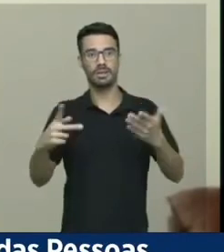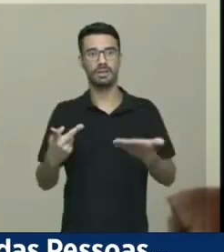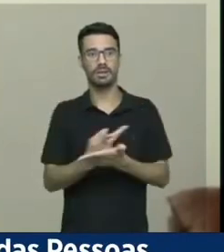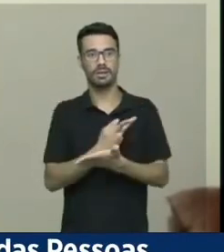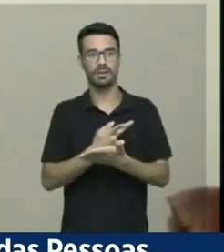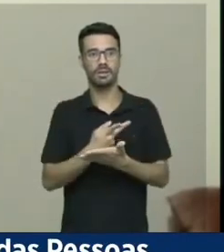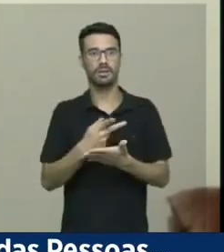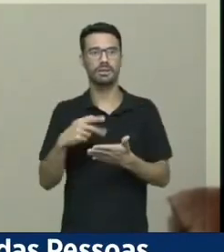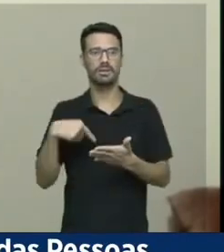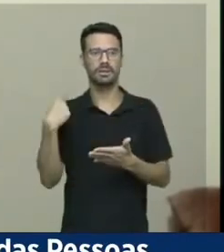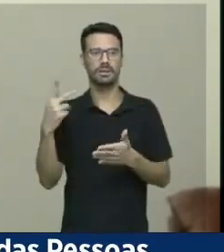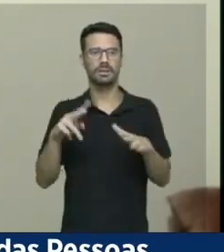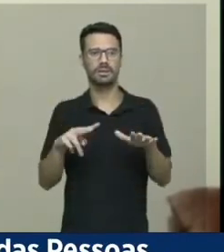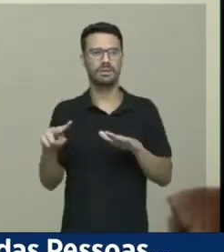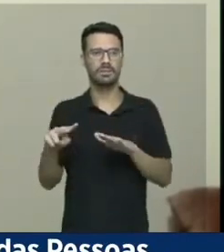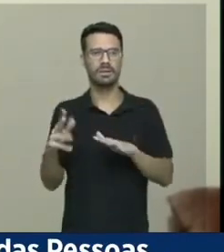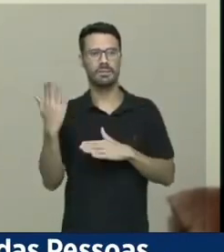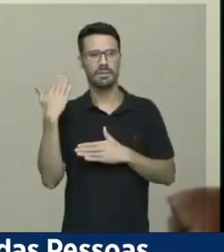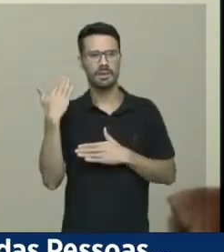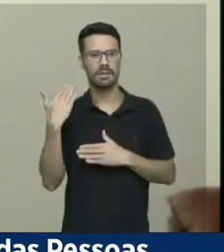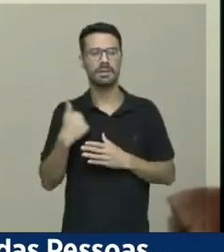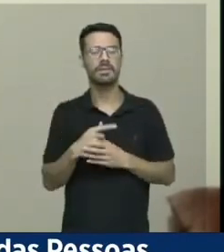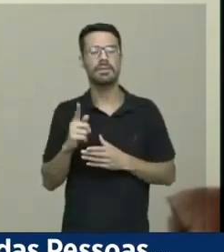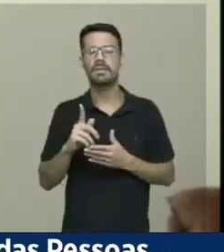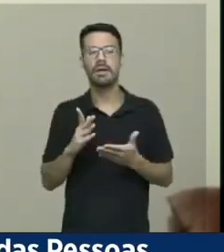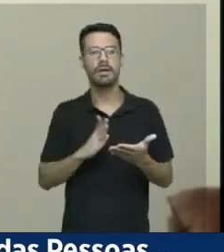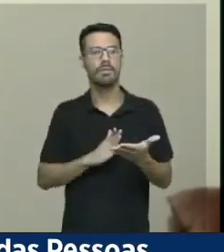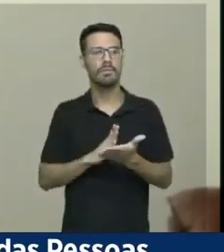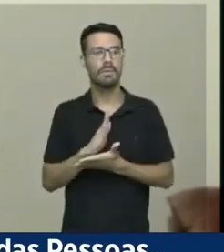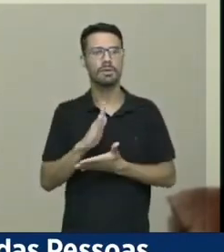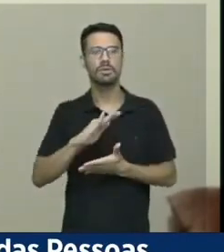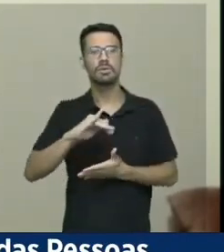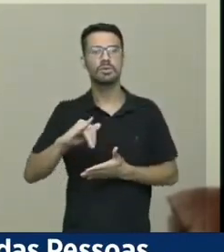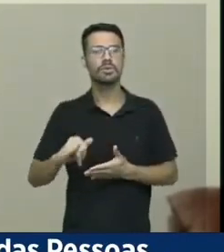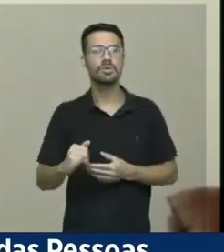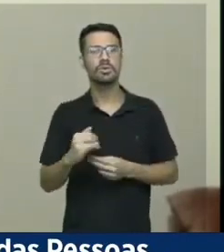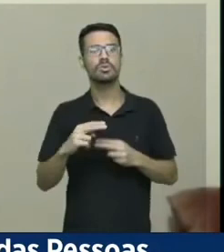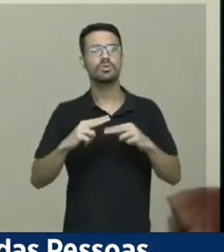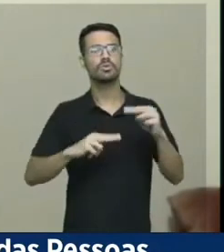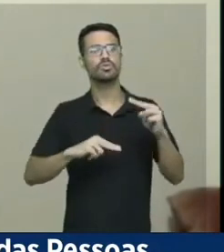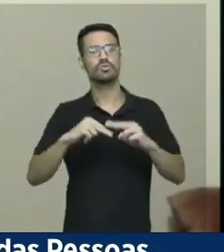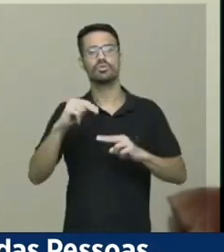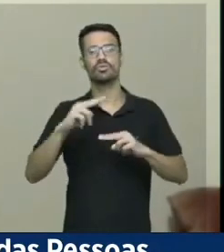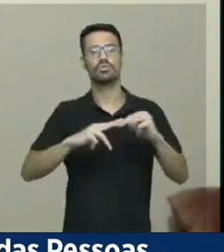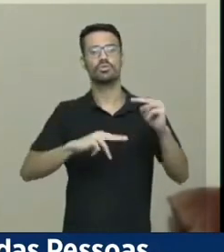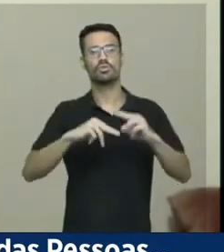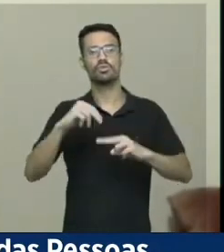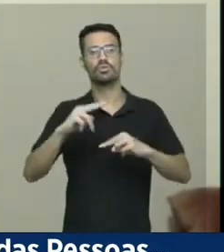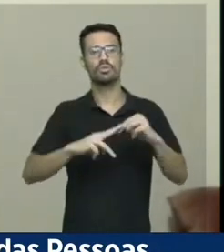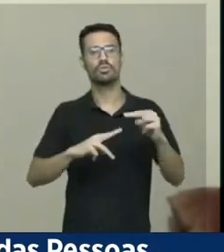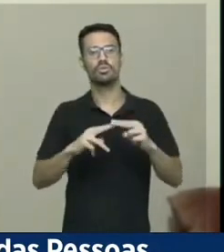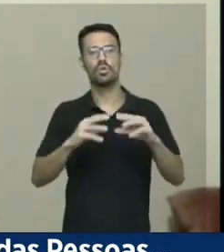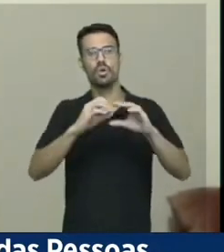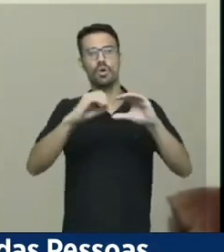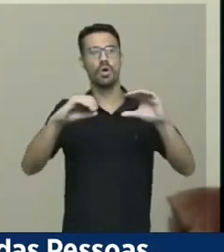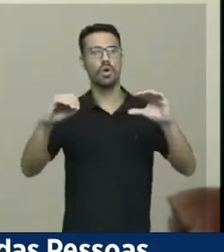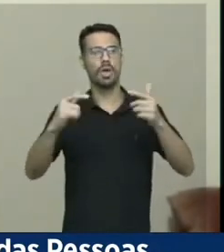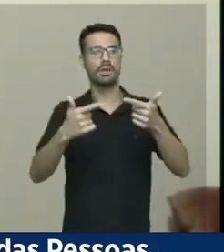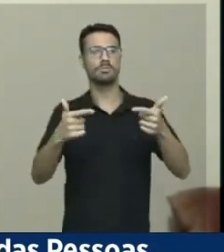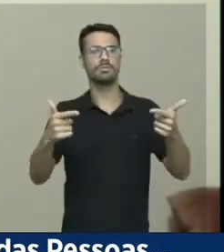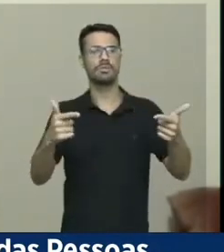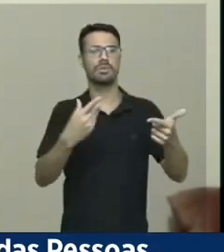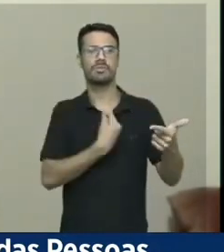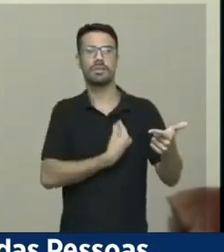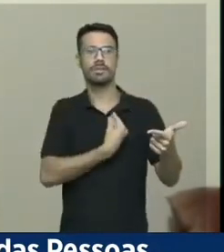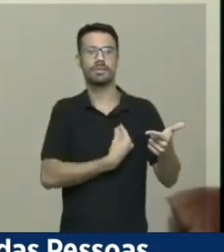ocorreu semana passada. Não. Esse fato foi aprovado na Câmara em junho desse ano. Período que o Conad já não estava ativo.